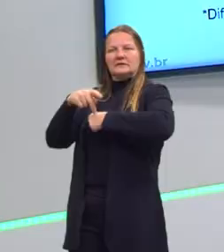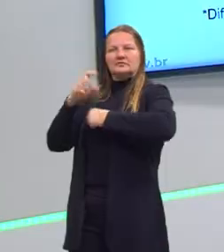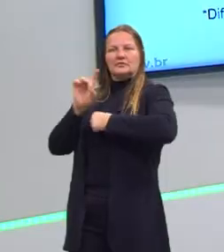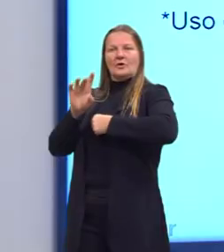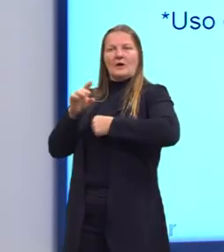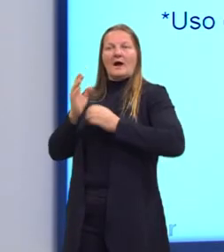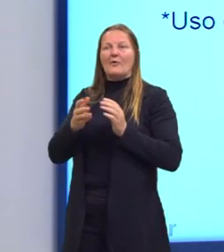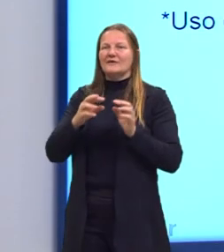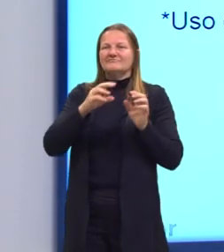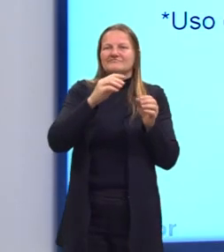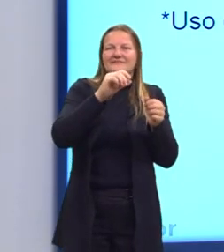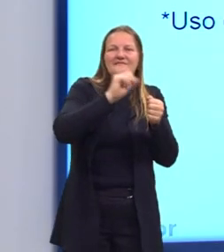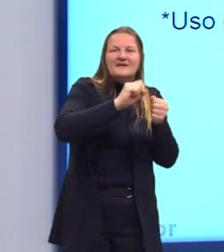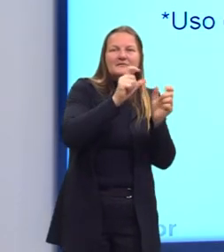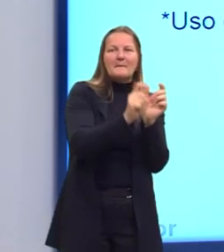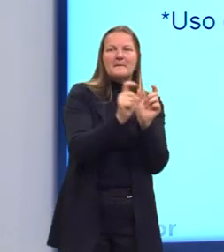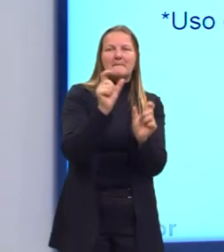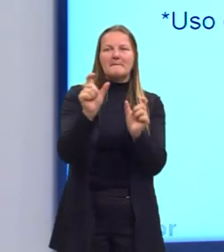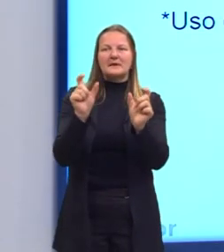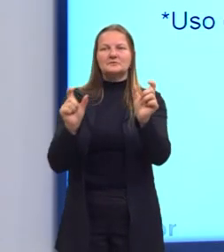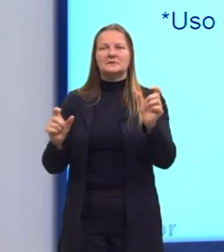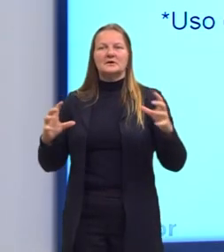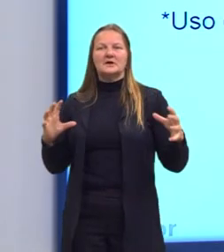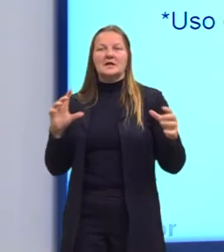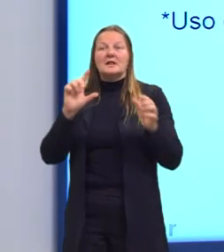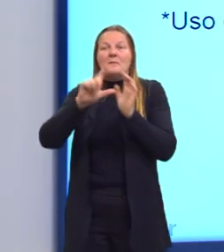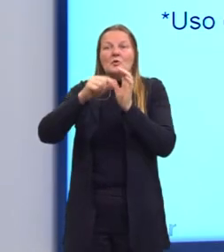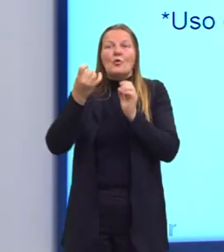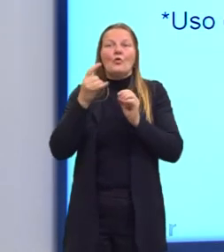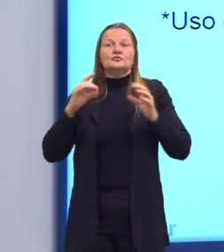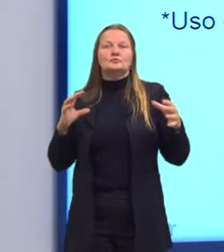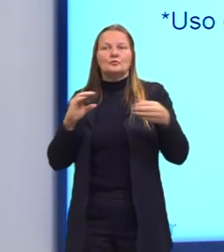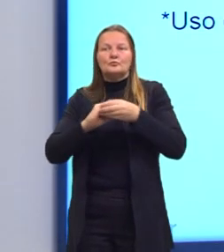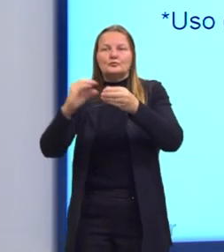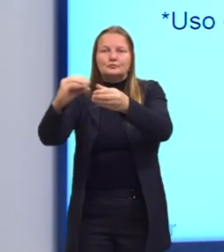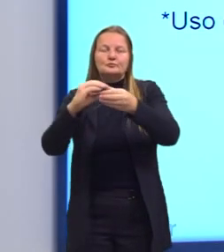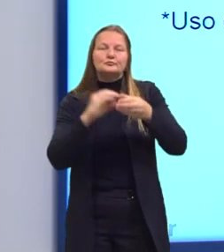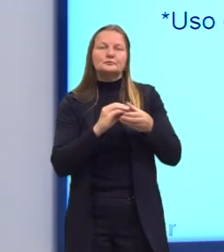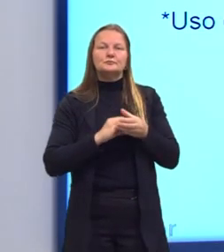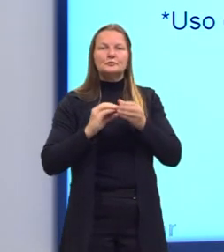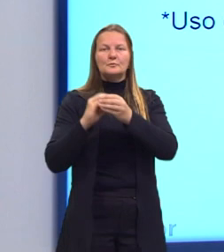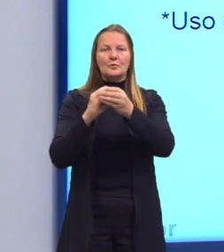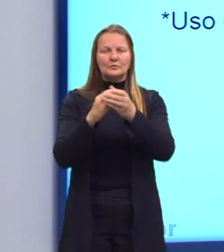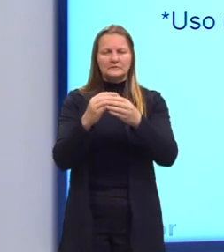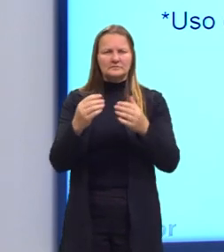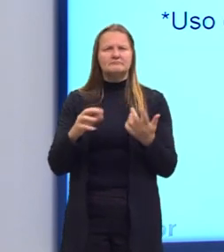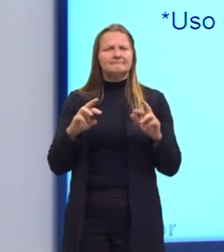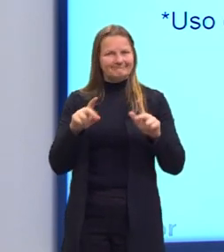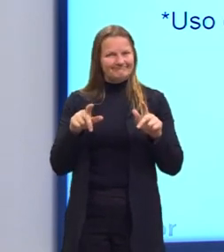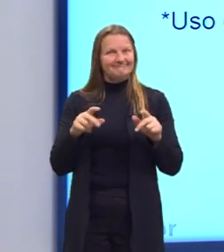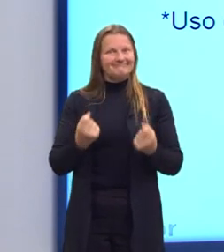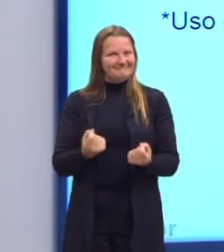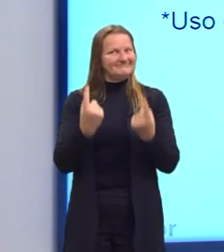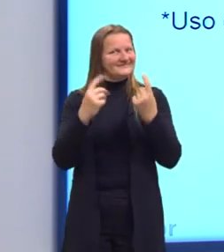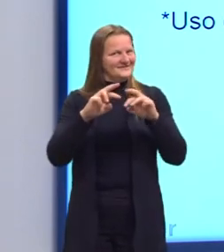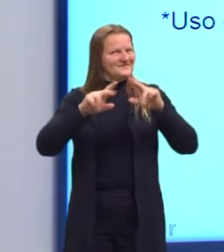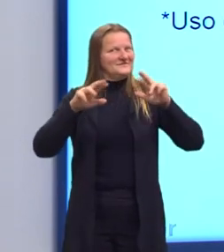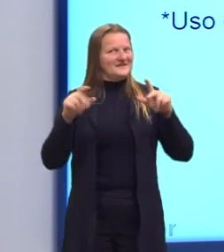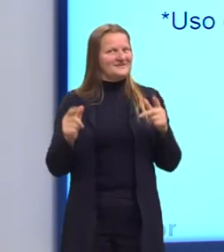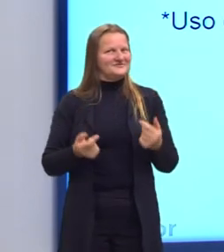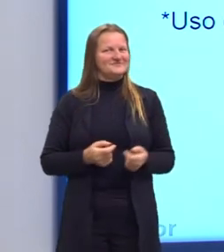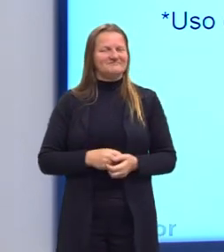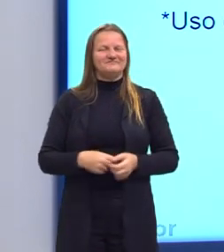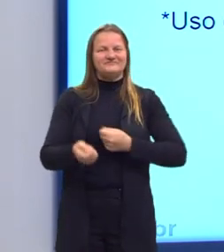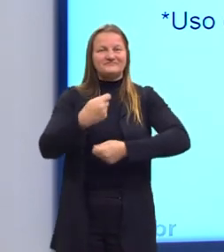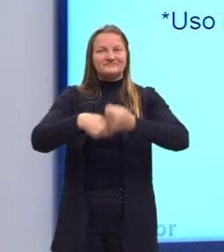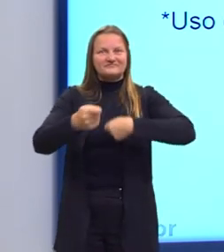Hoje, não. As etapas são... Os instrumentos são pensados em um país, feitos em outro, feitos em vários, até feitos em dois, três países.